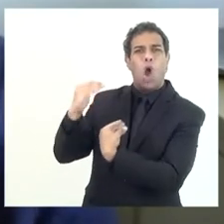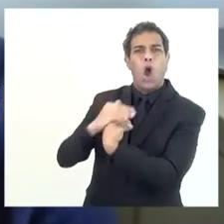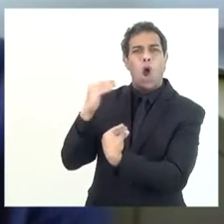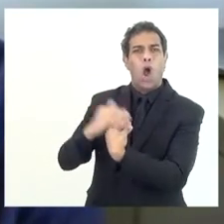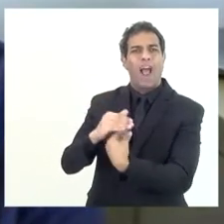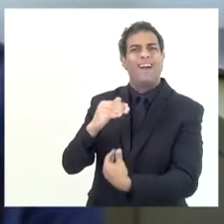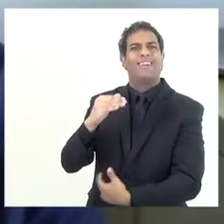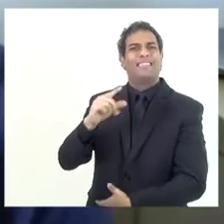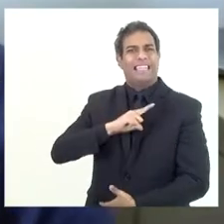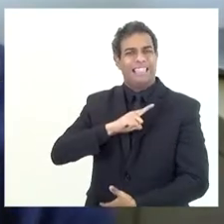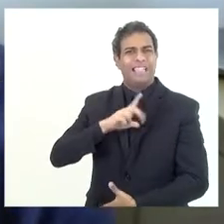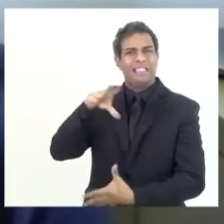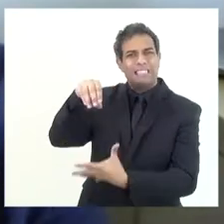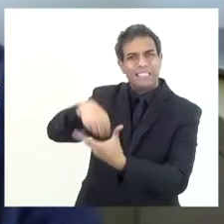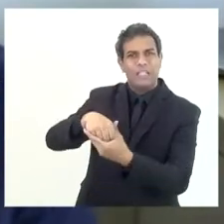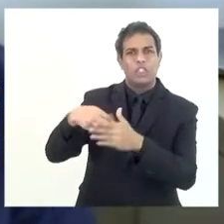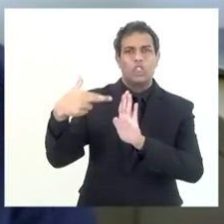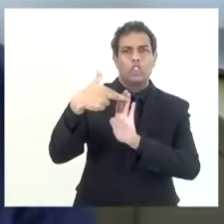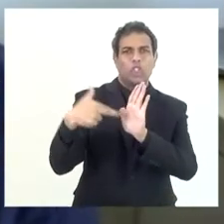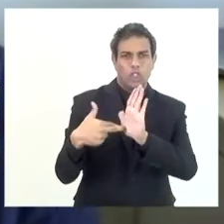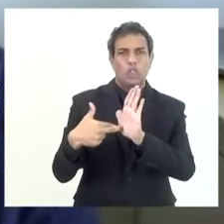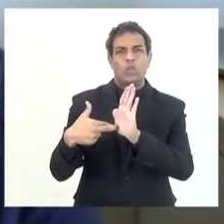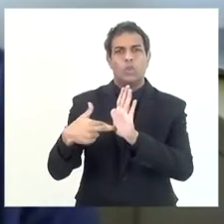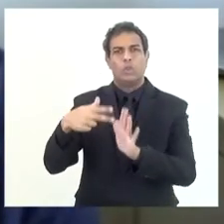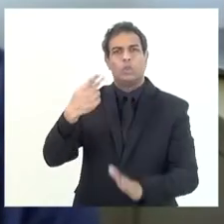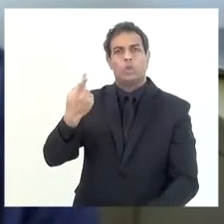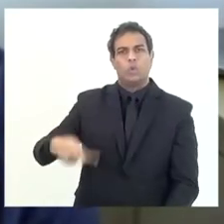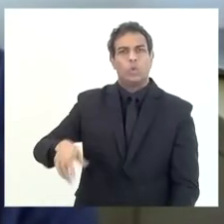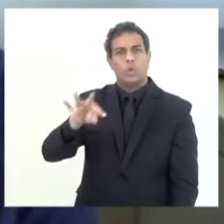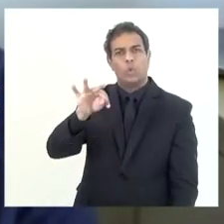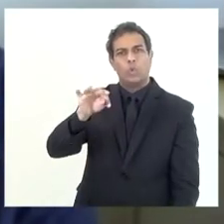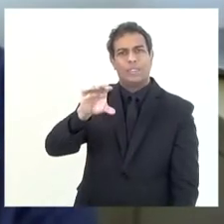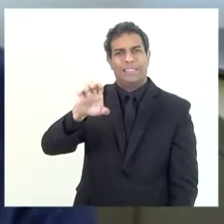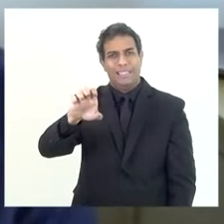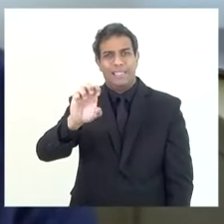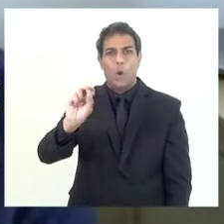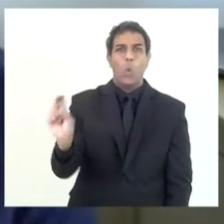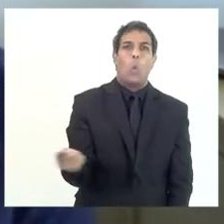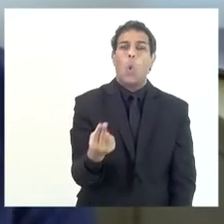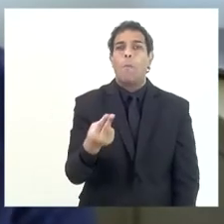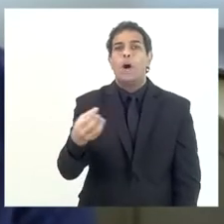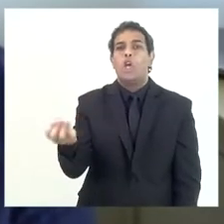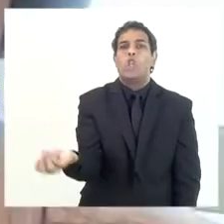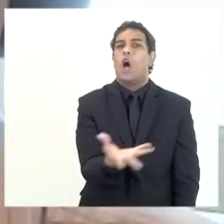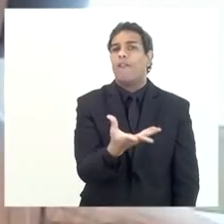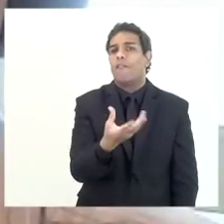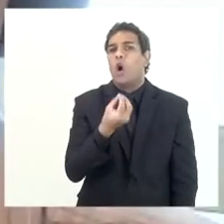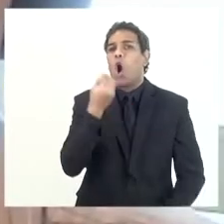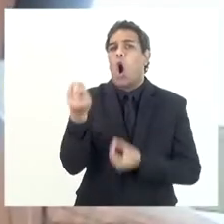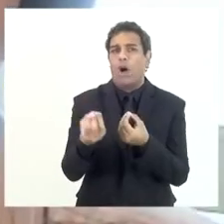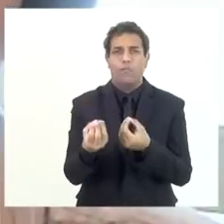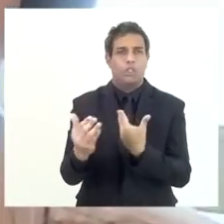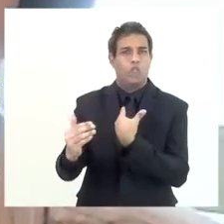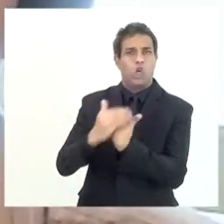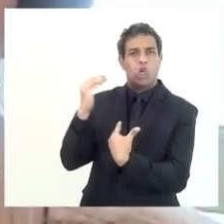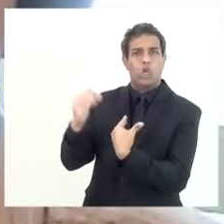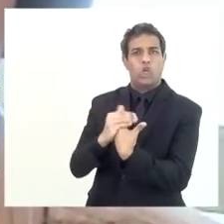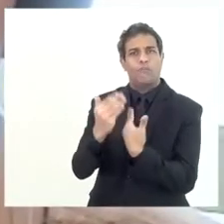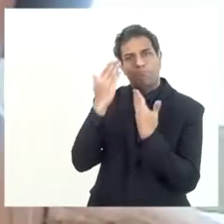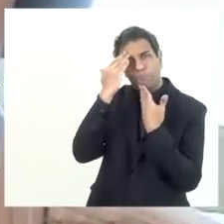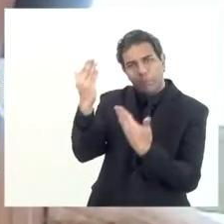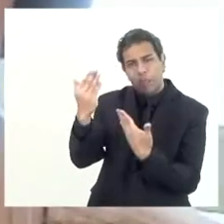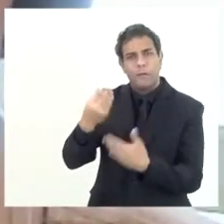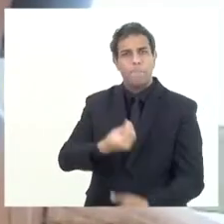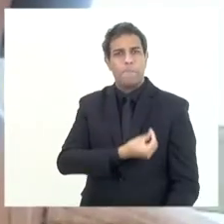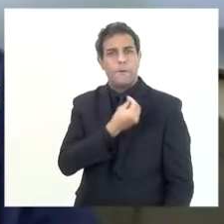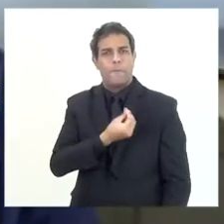existe uma recomendação, se isso já foi sanado ou não, para que a gente possa também dirigir. Muito obrigado,